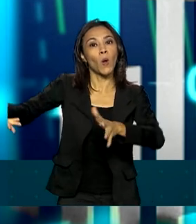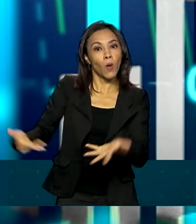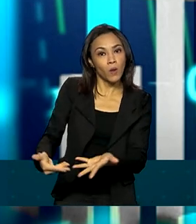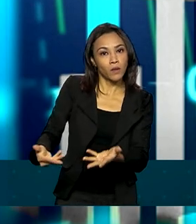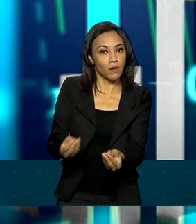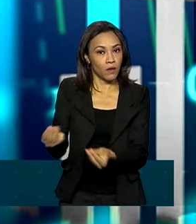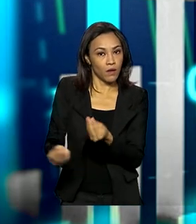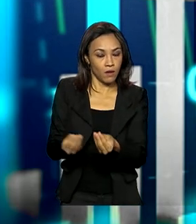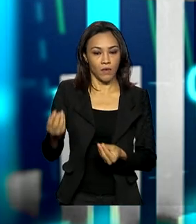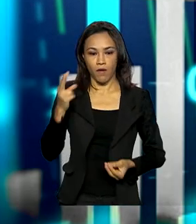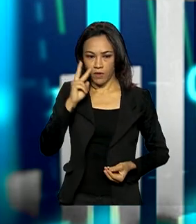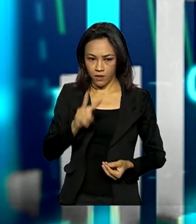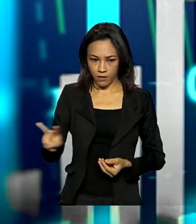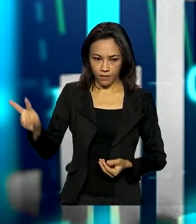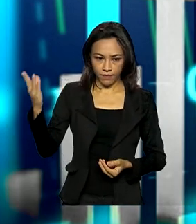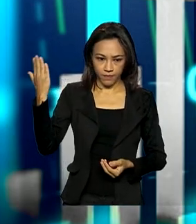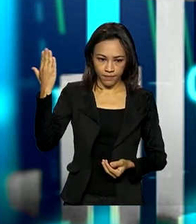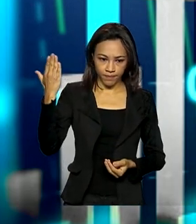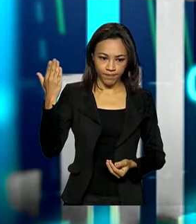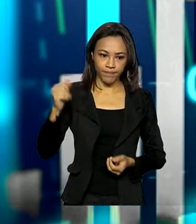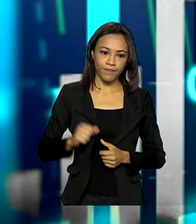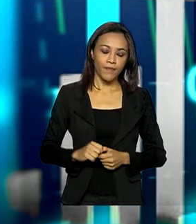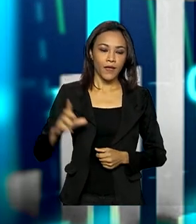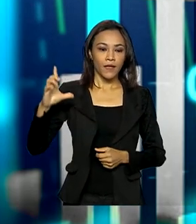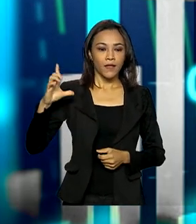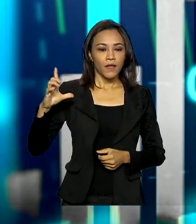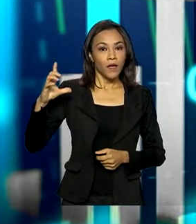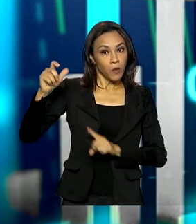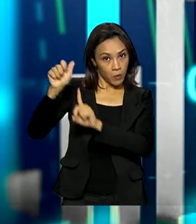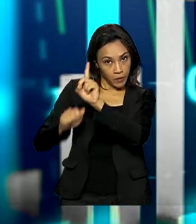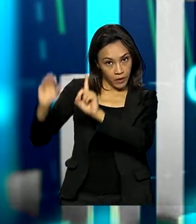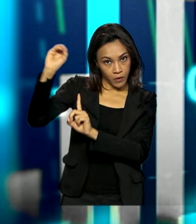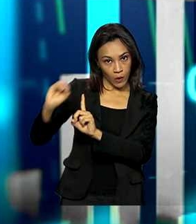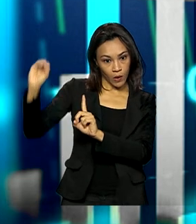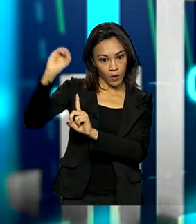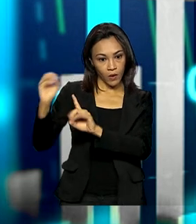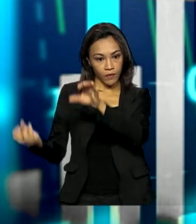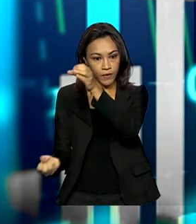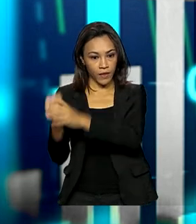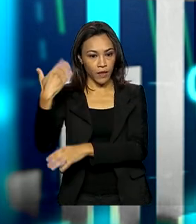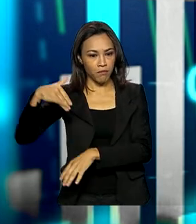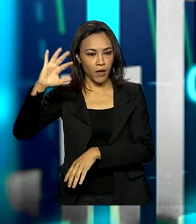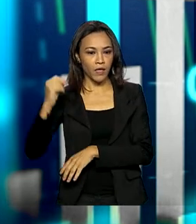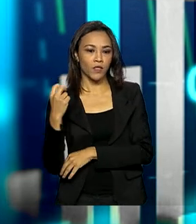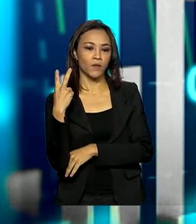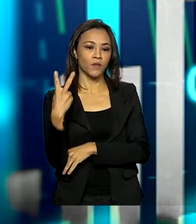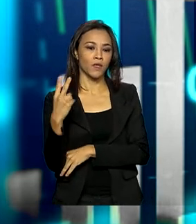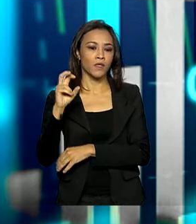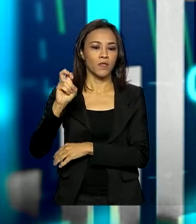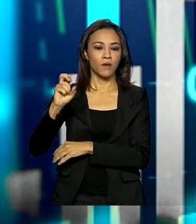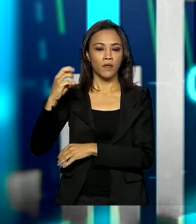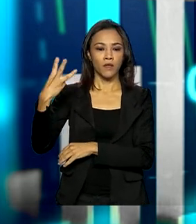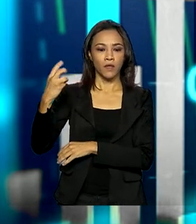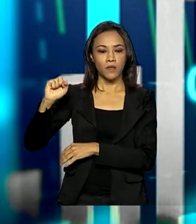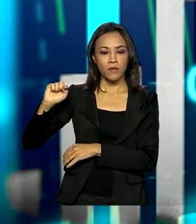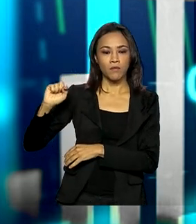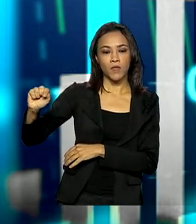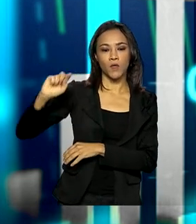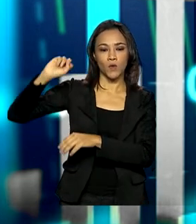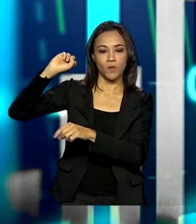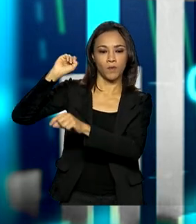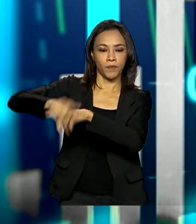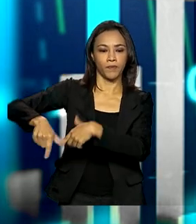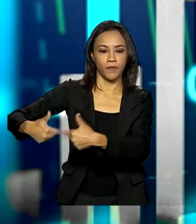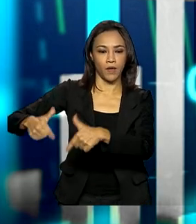nessa arte que nós já temos aqui, nós podemos ver que apenas no mês de outubro foram criados mais de 250 mil novos postos de